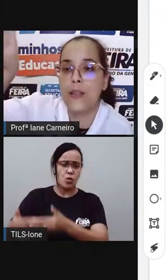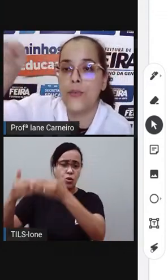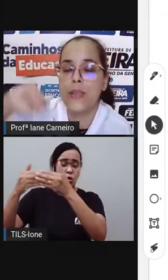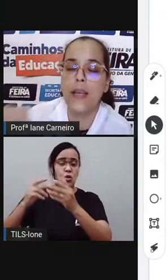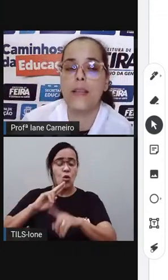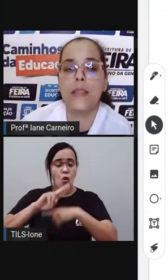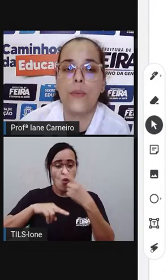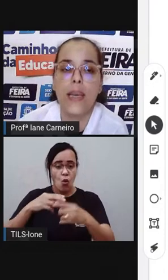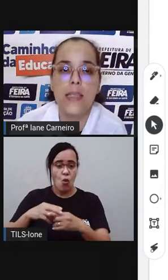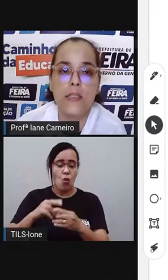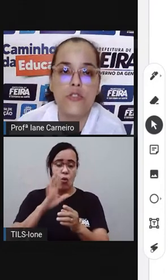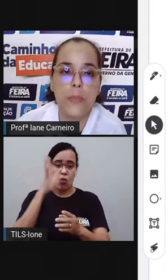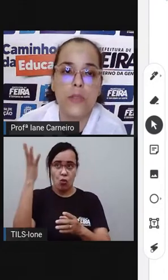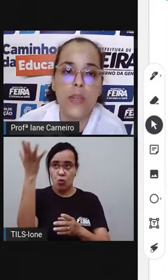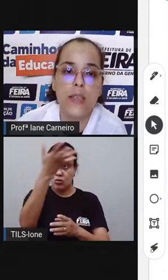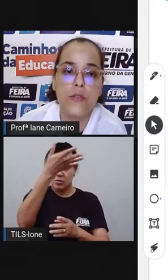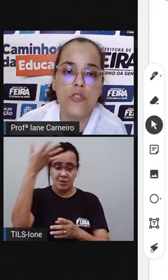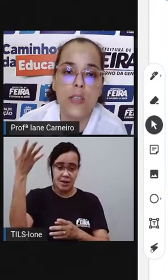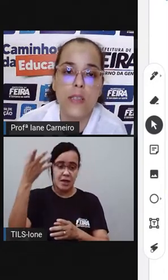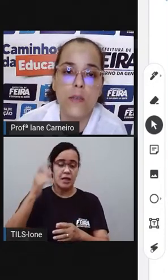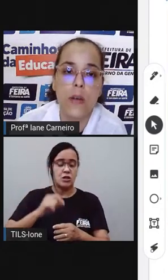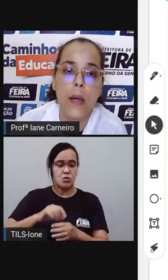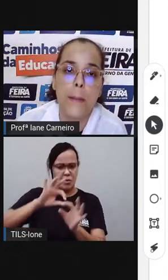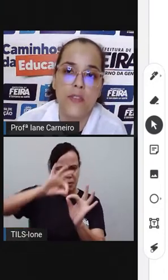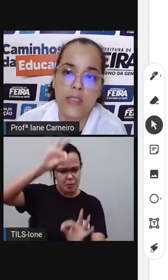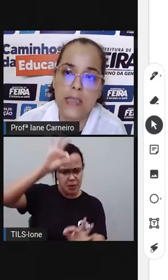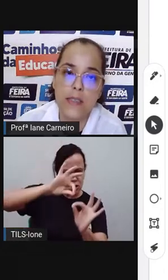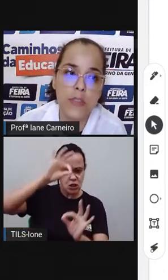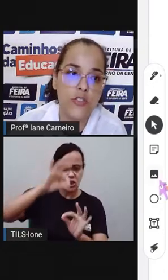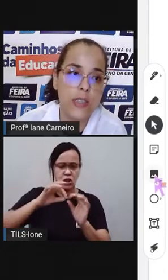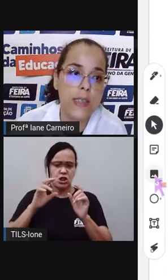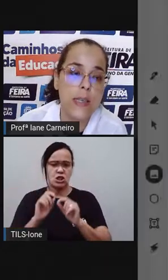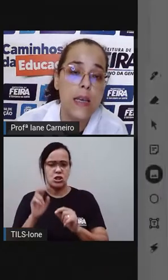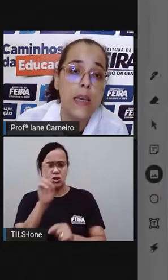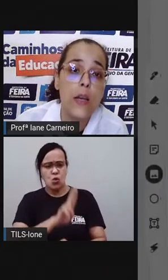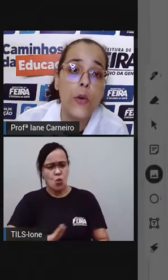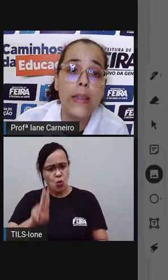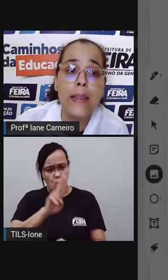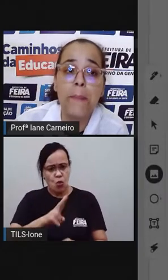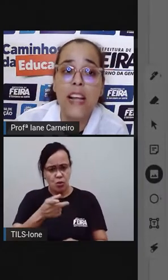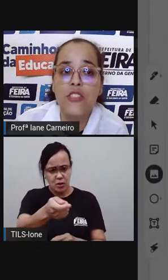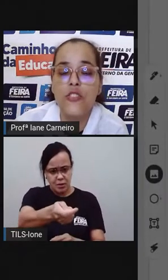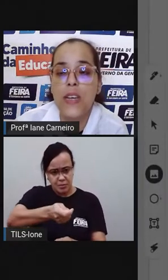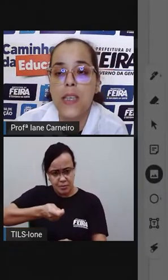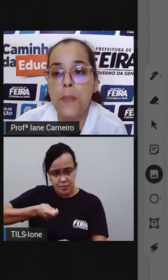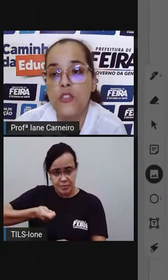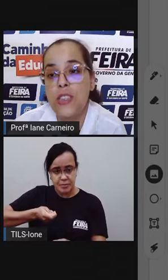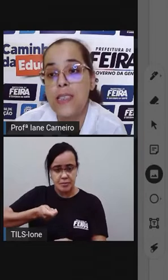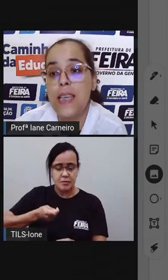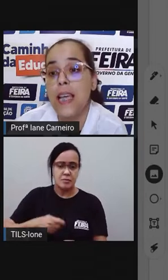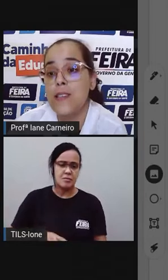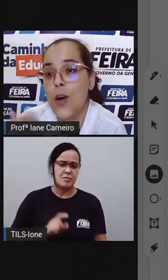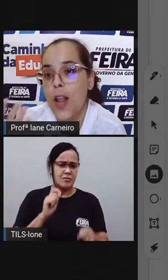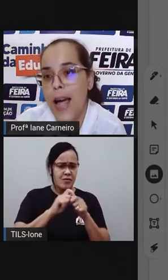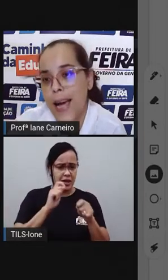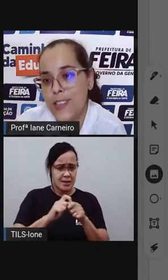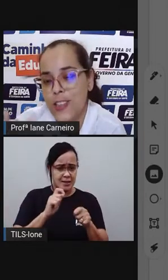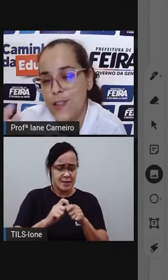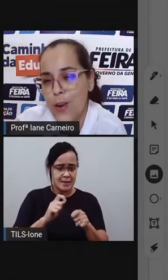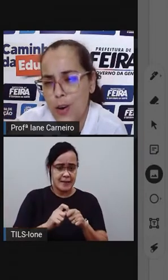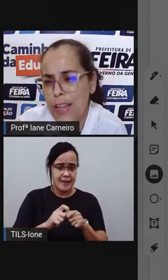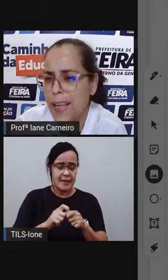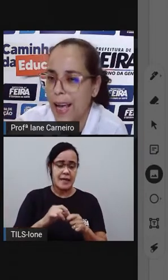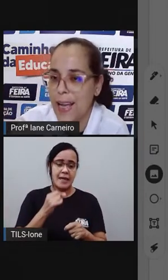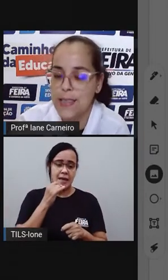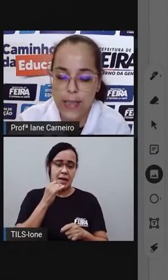o teto, né? Então, esse instrumento que eles utilizam para fazer essas medidas. Para a gente fazer medidas escolares,